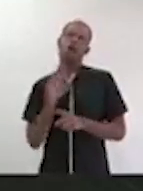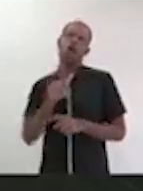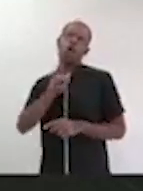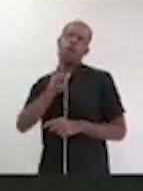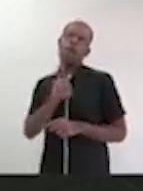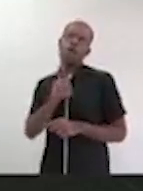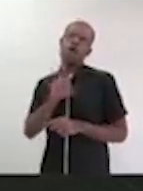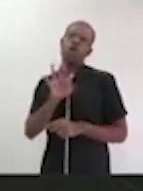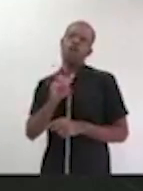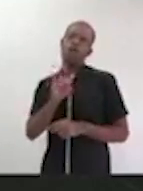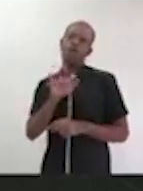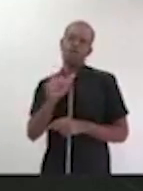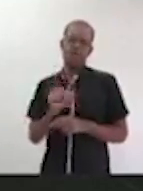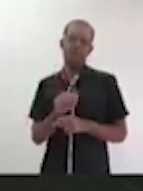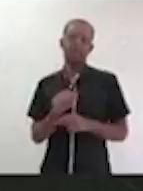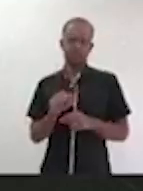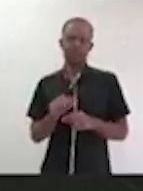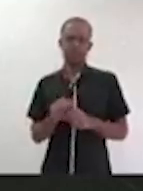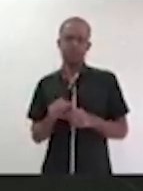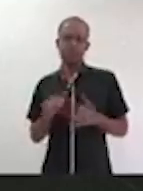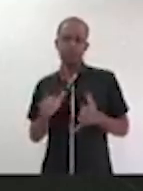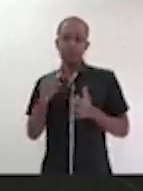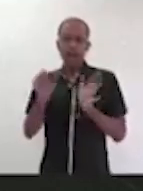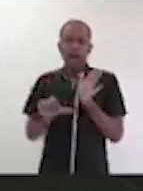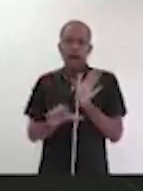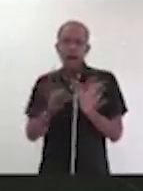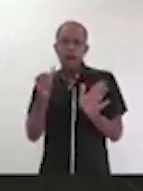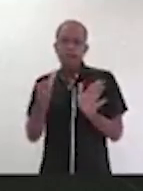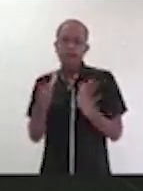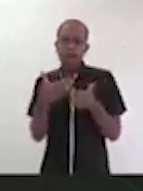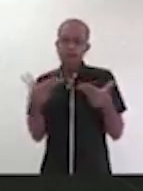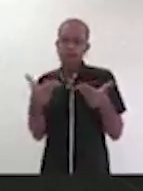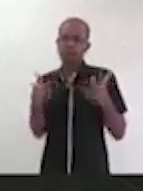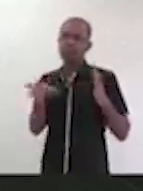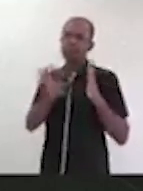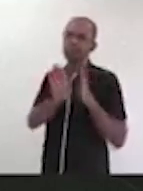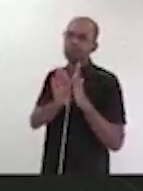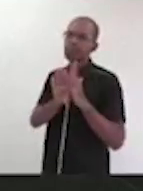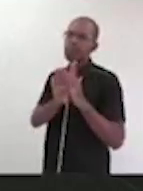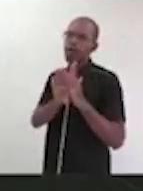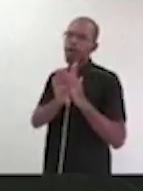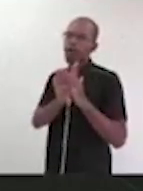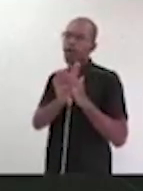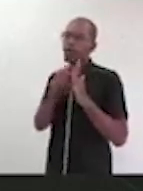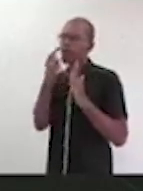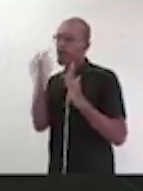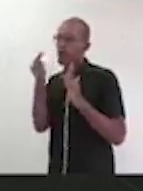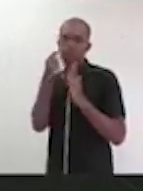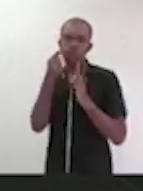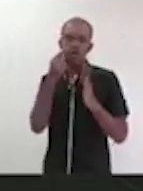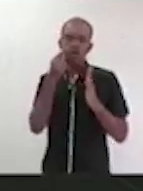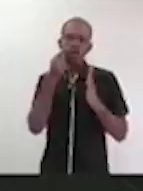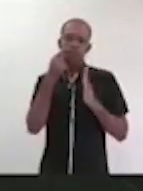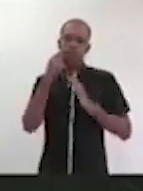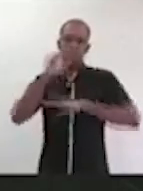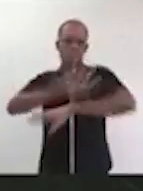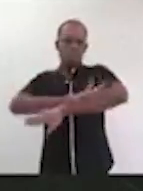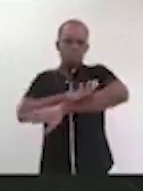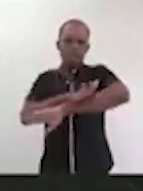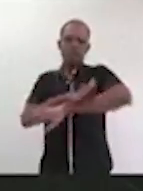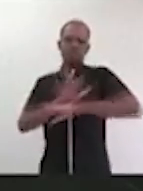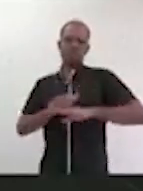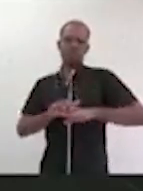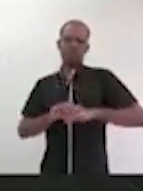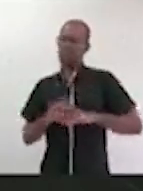lembro que na primeira vez que eu voltei para casa, estava com o pé na porta e eu apontava para as pessoas e dizia preconceituoso, você não pode